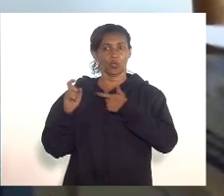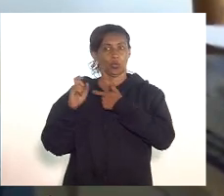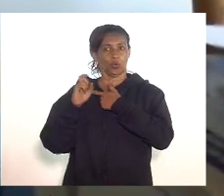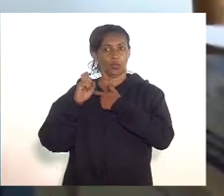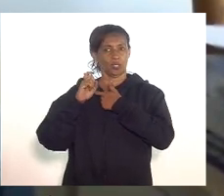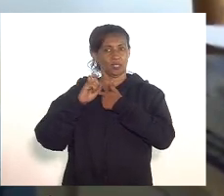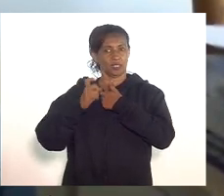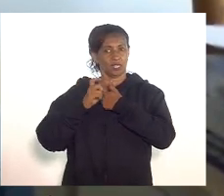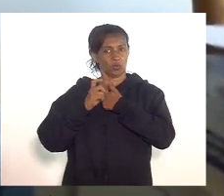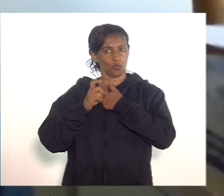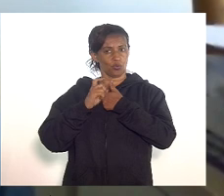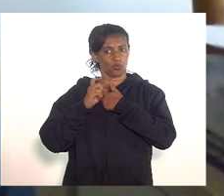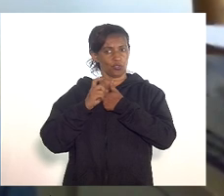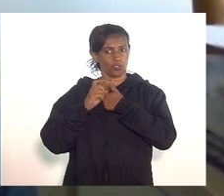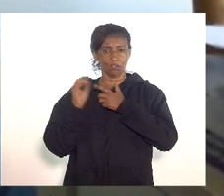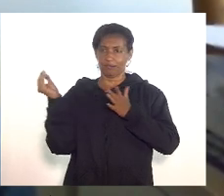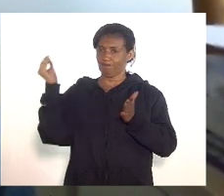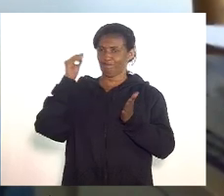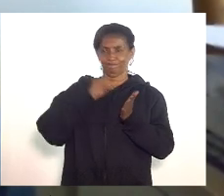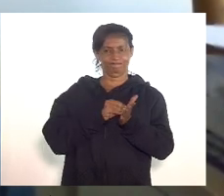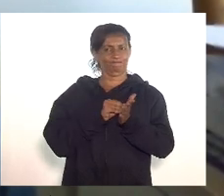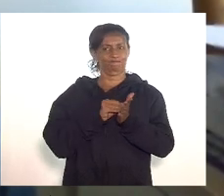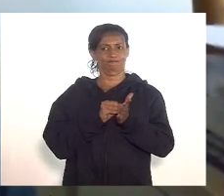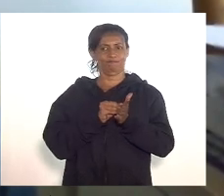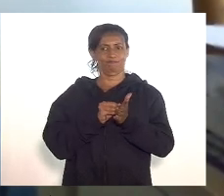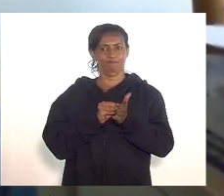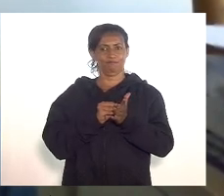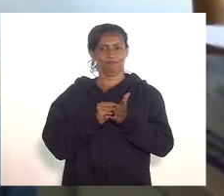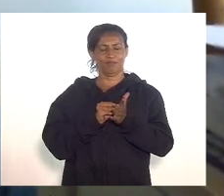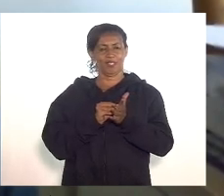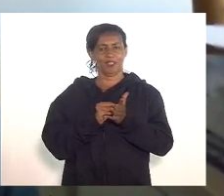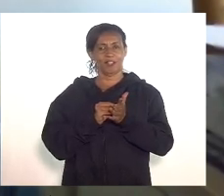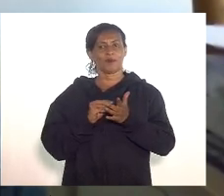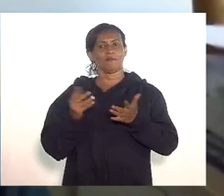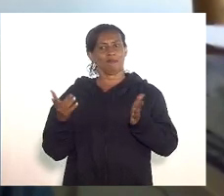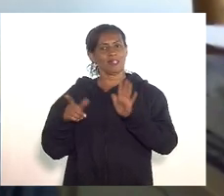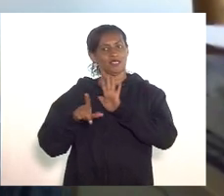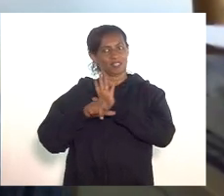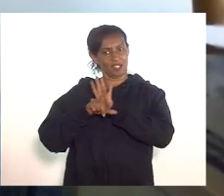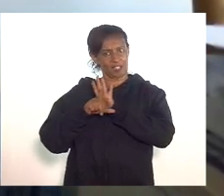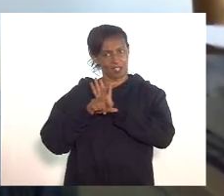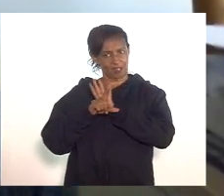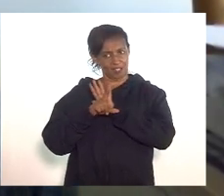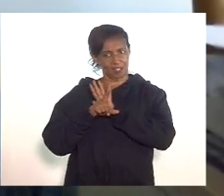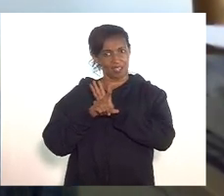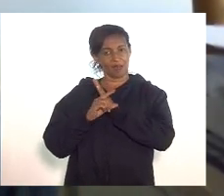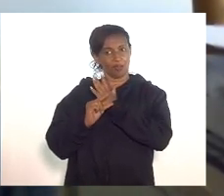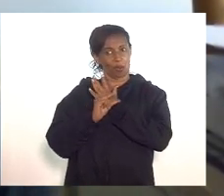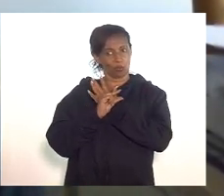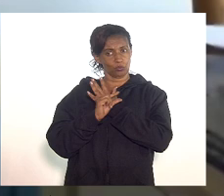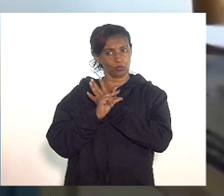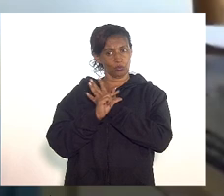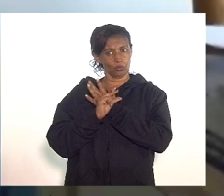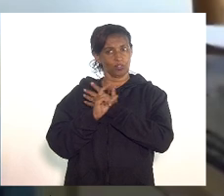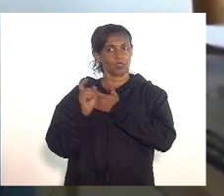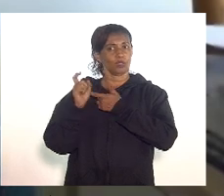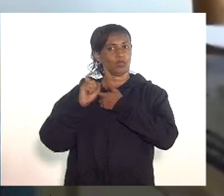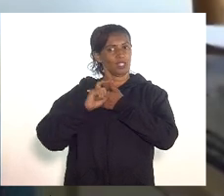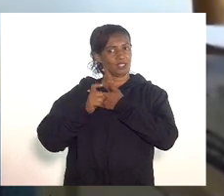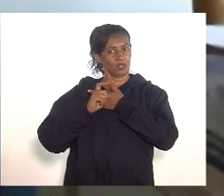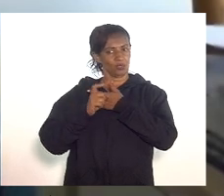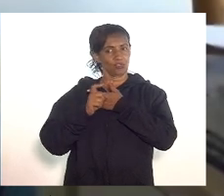não regulamentou mas a lei foi de autoria do executivo o excelência inclusive se empenhou na época